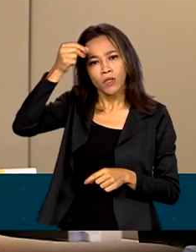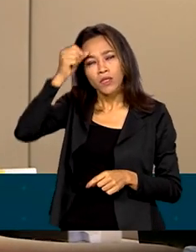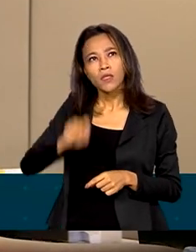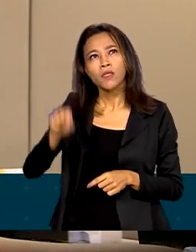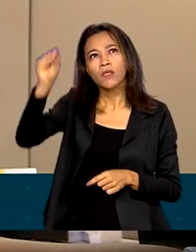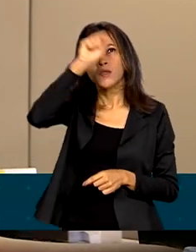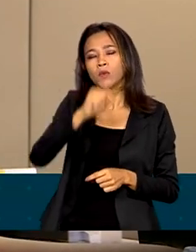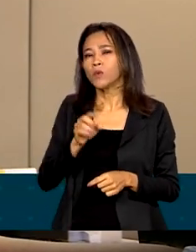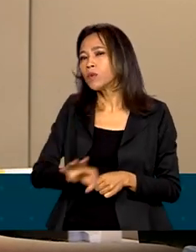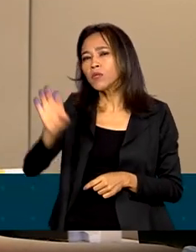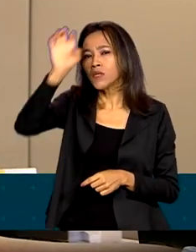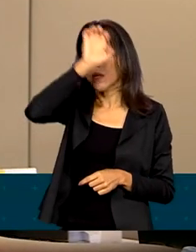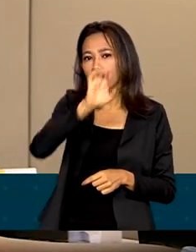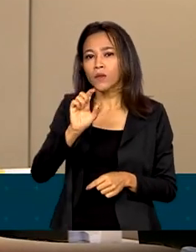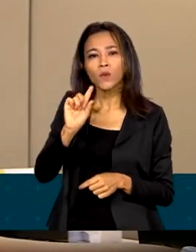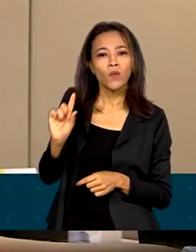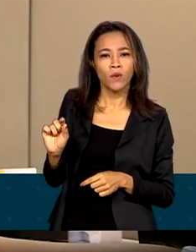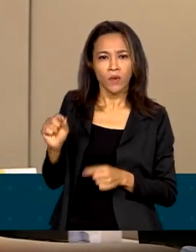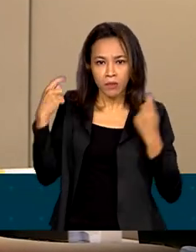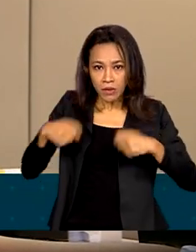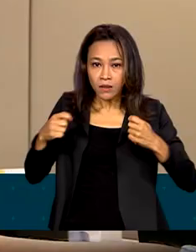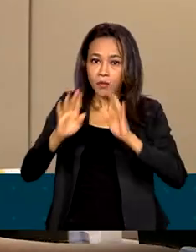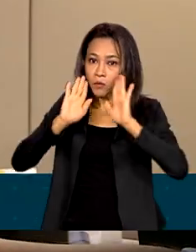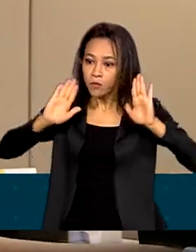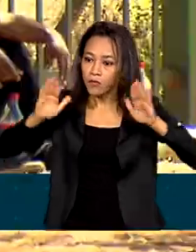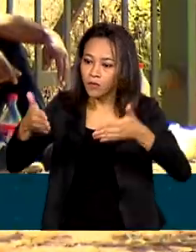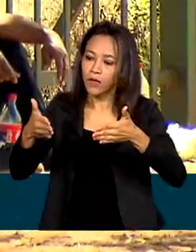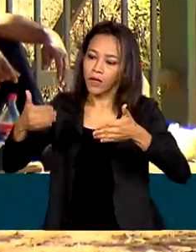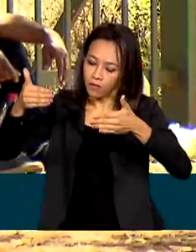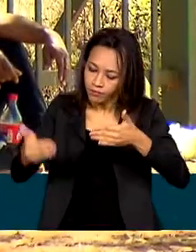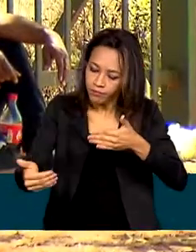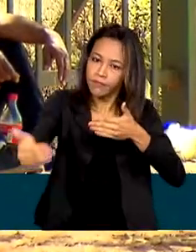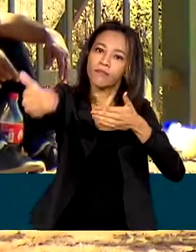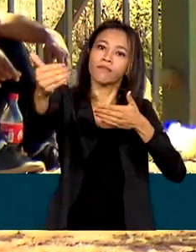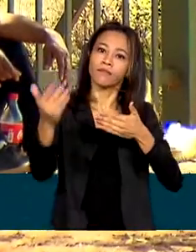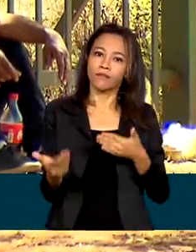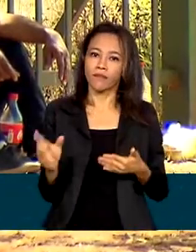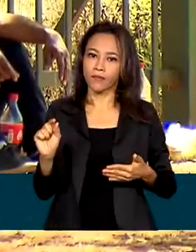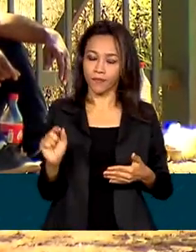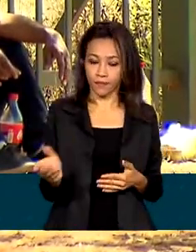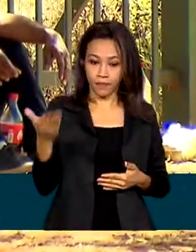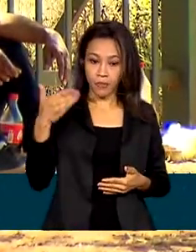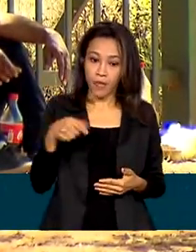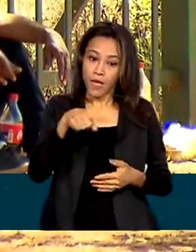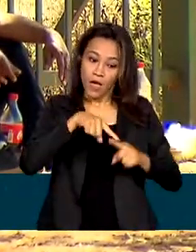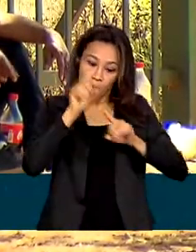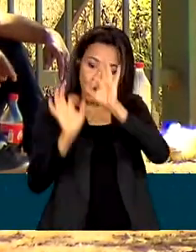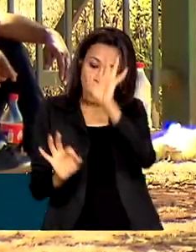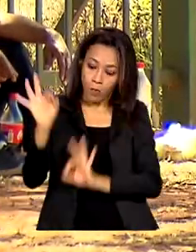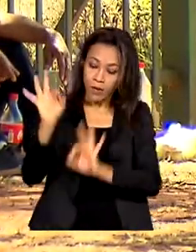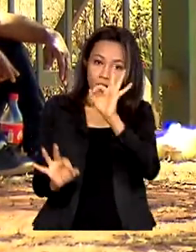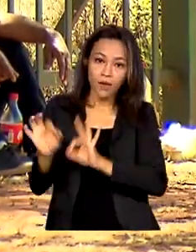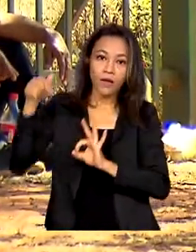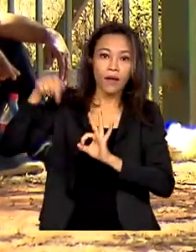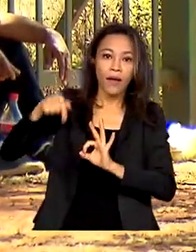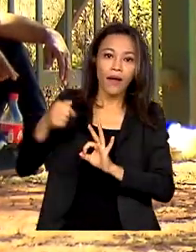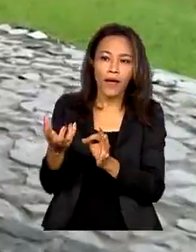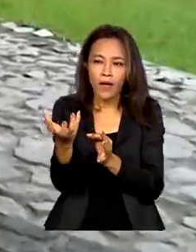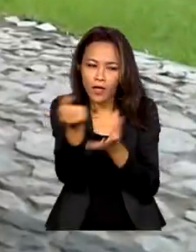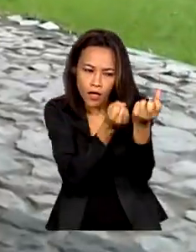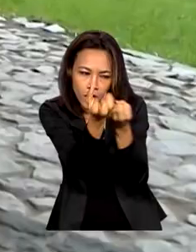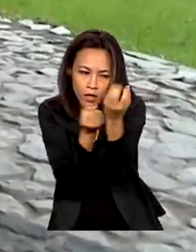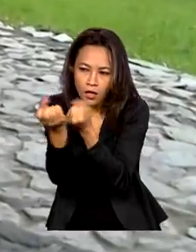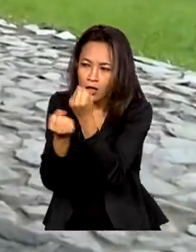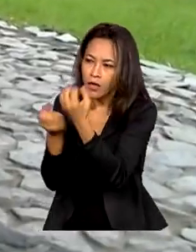precisamos priorizar daqui para frente. O plano é levantar esses dados ainda neste primeiro semestre